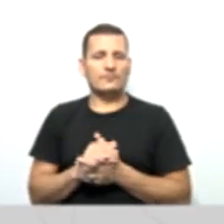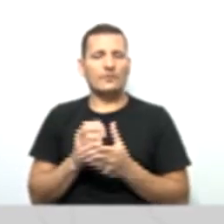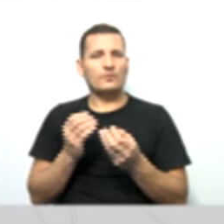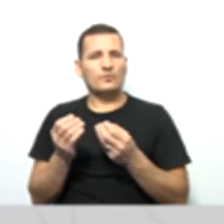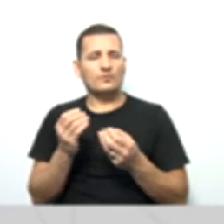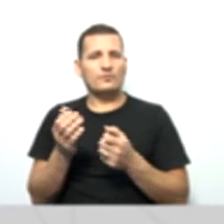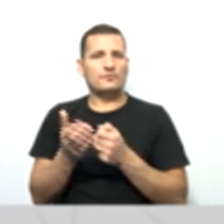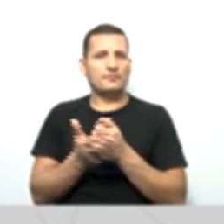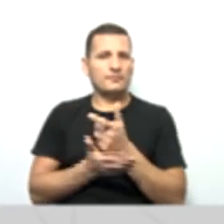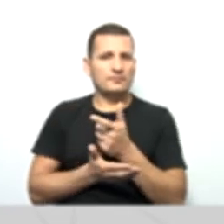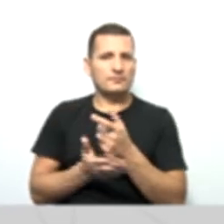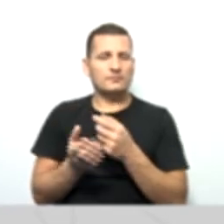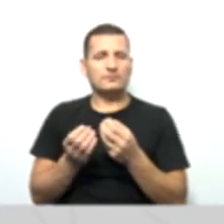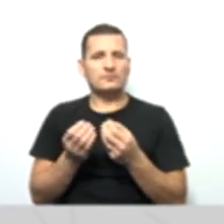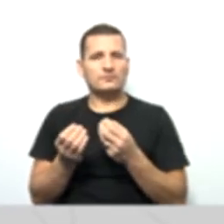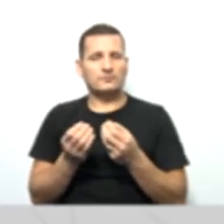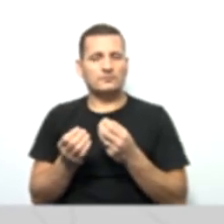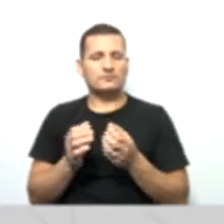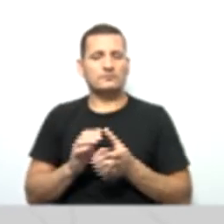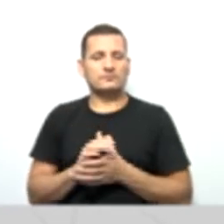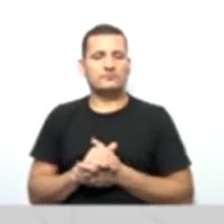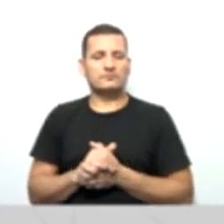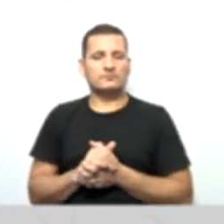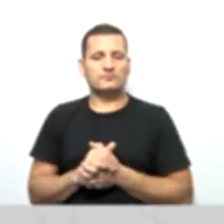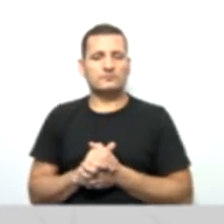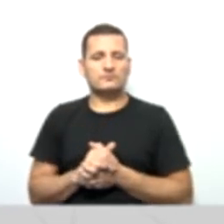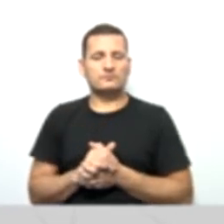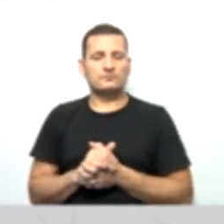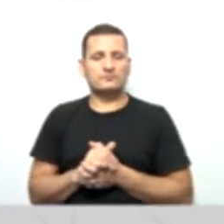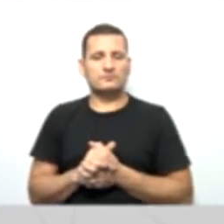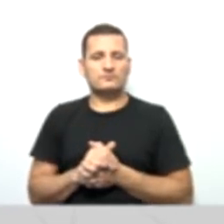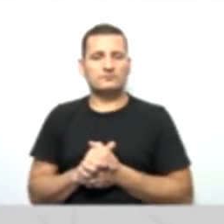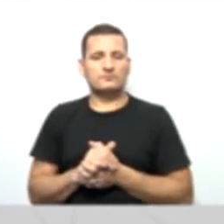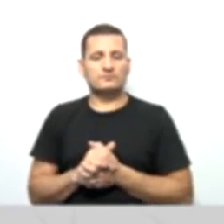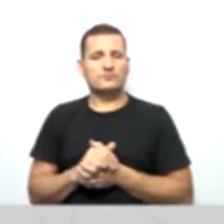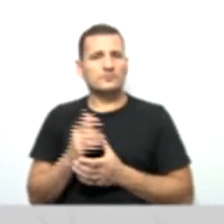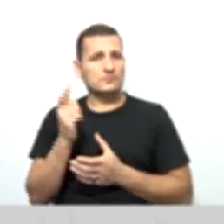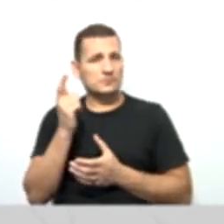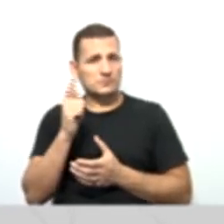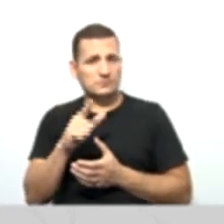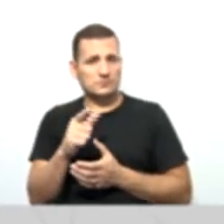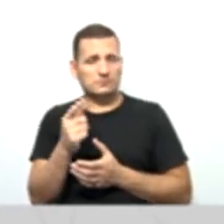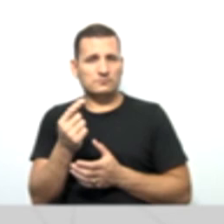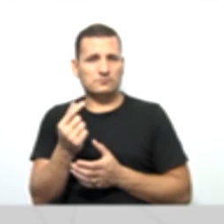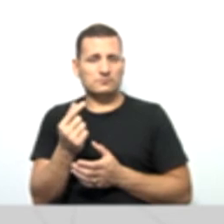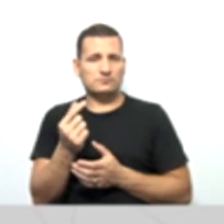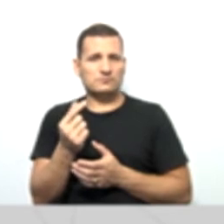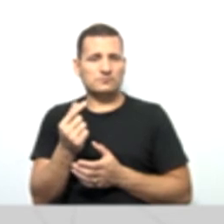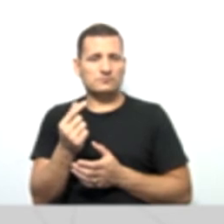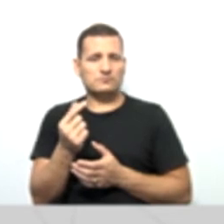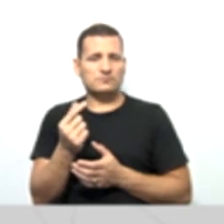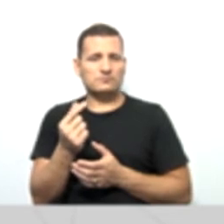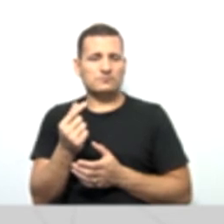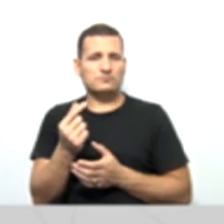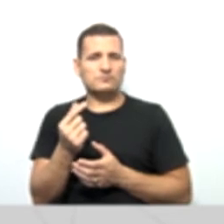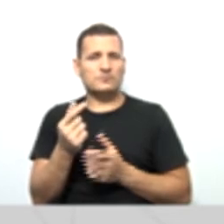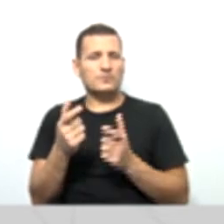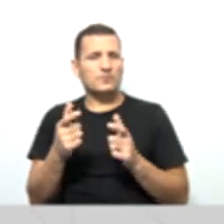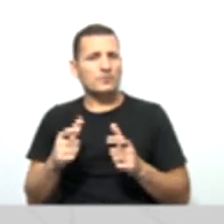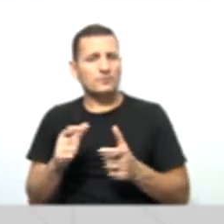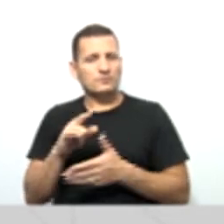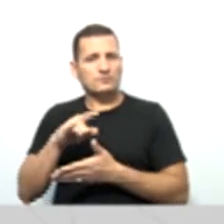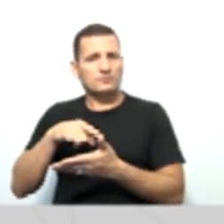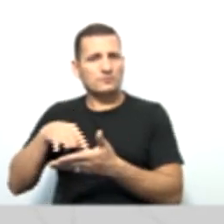pago, como é que foi arcado com tudo isso, foi suficiente, onde estão todas as notas,